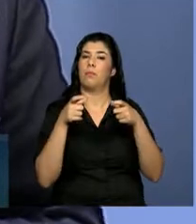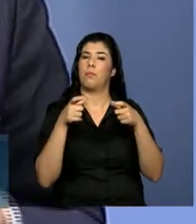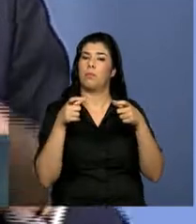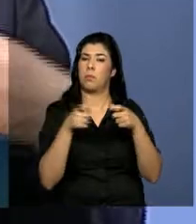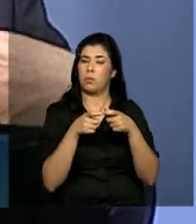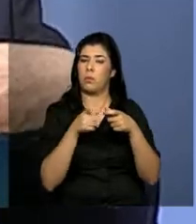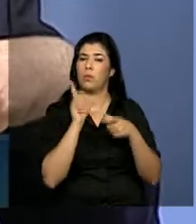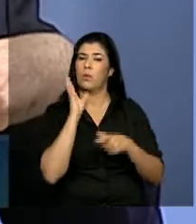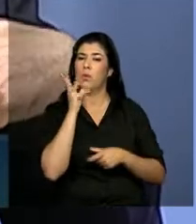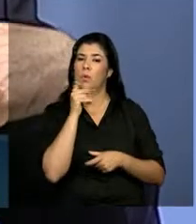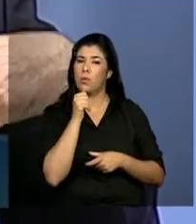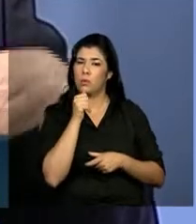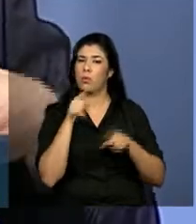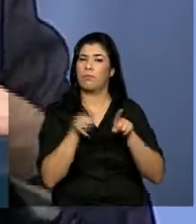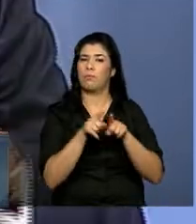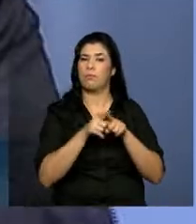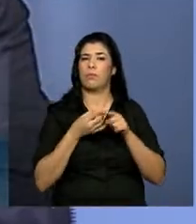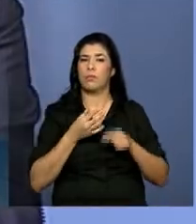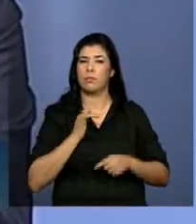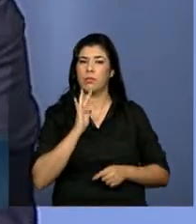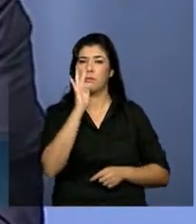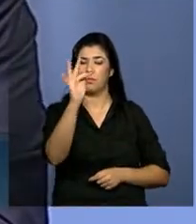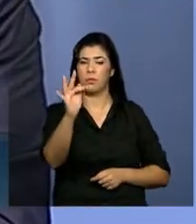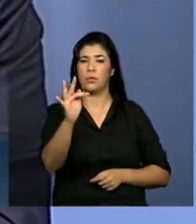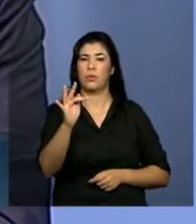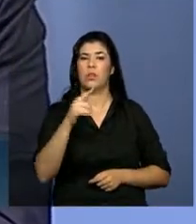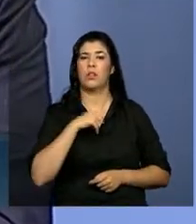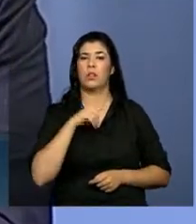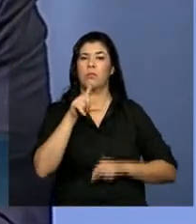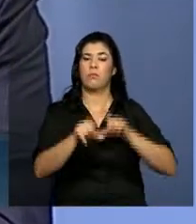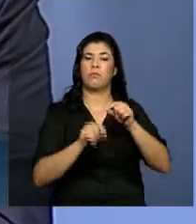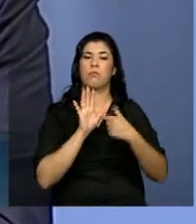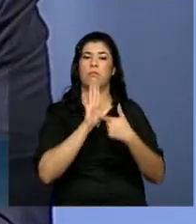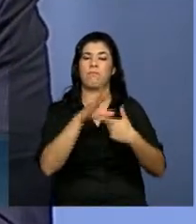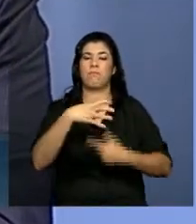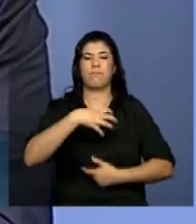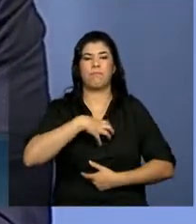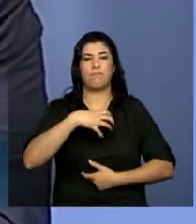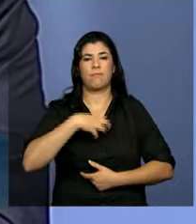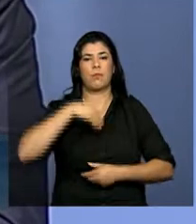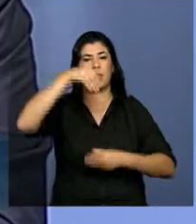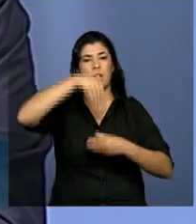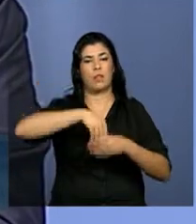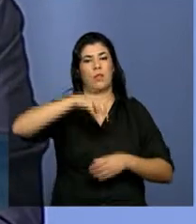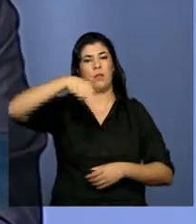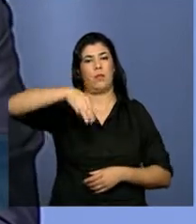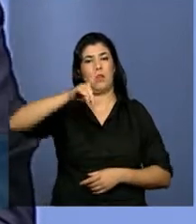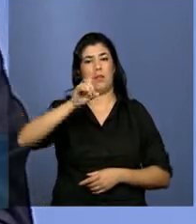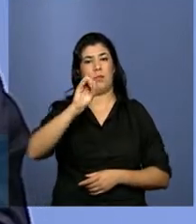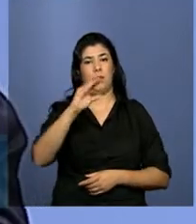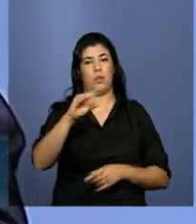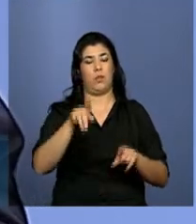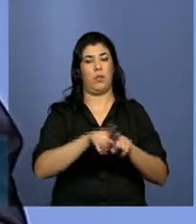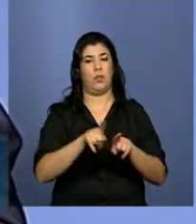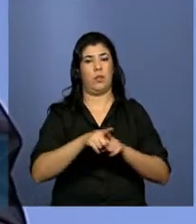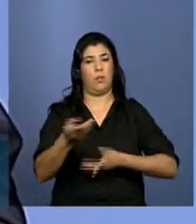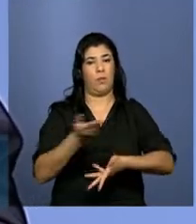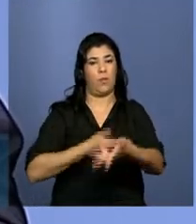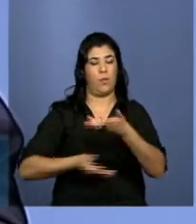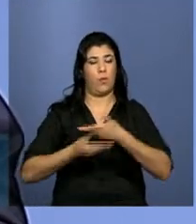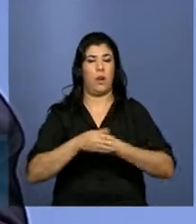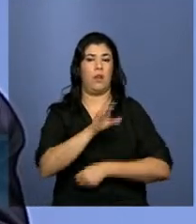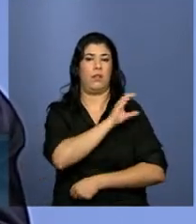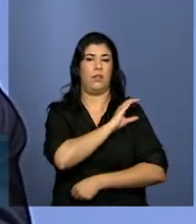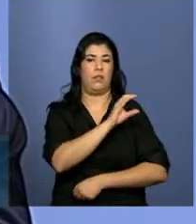implantação do projeto. Então, eu quero destacar a satisfação que temos no MEDIC de estar coordenando. É sempre bom